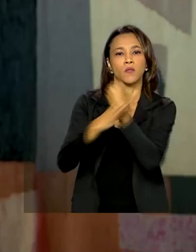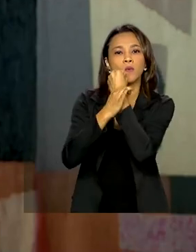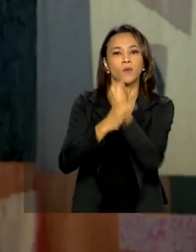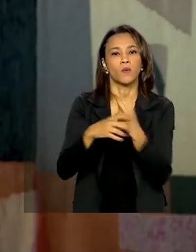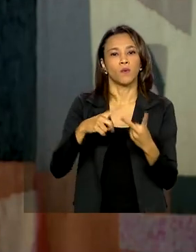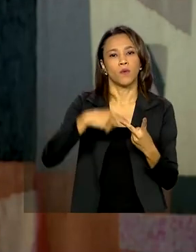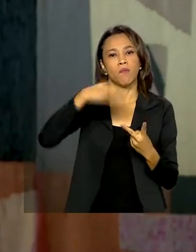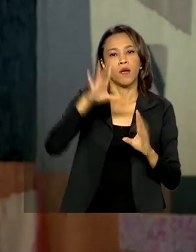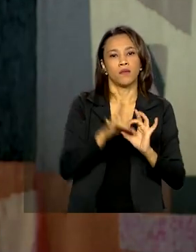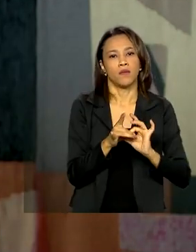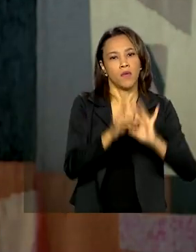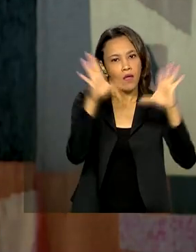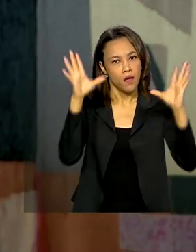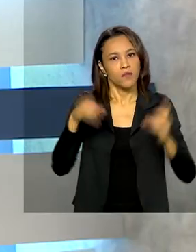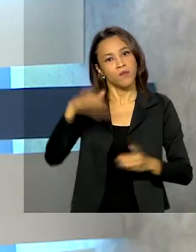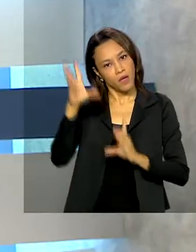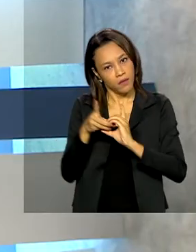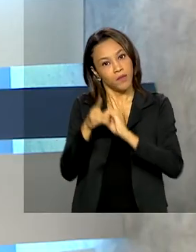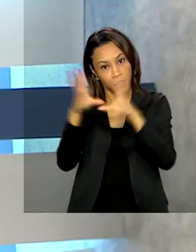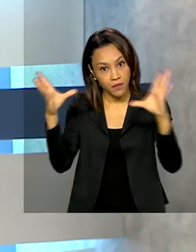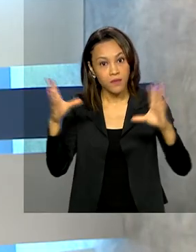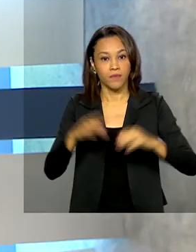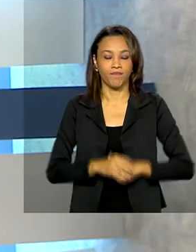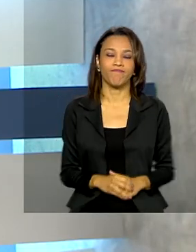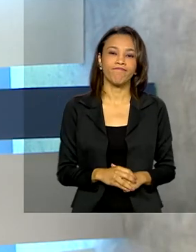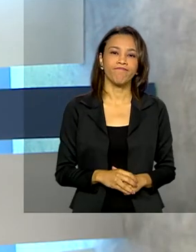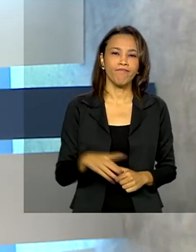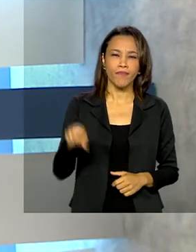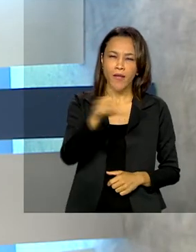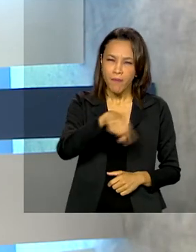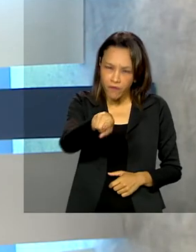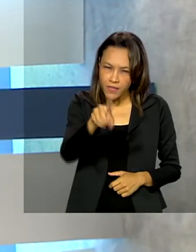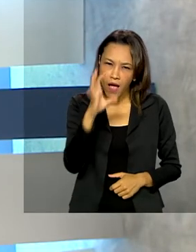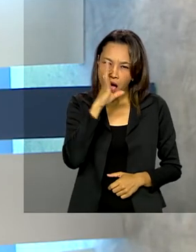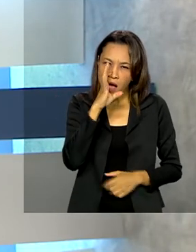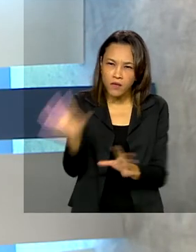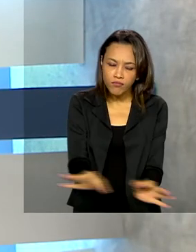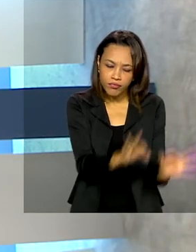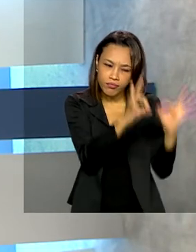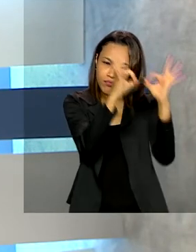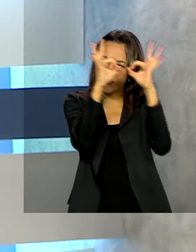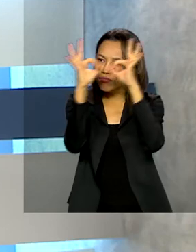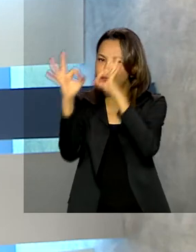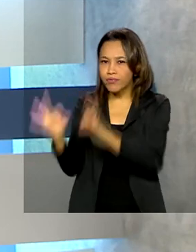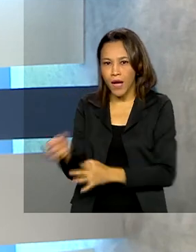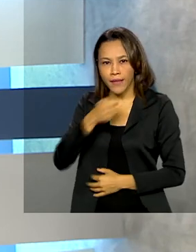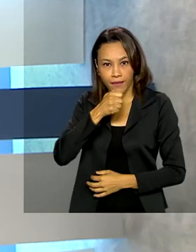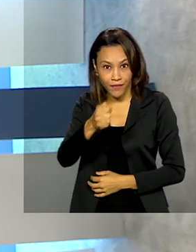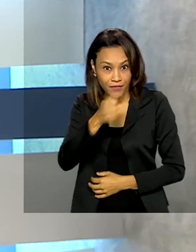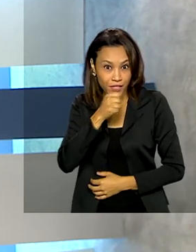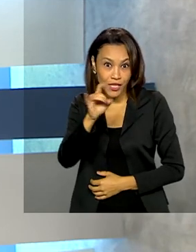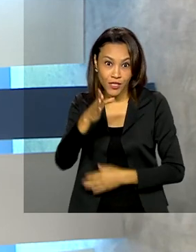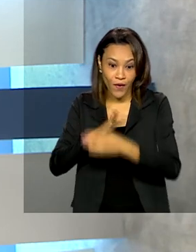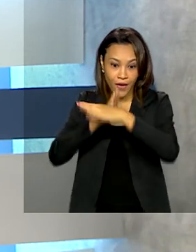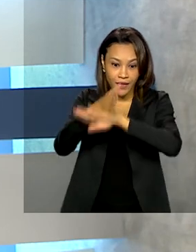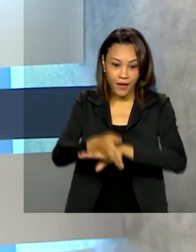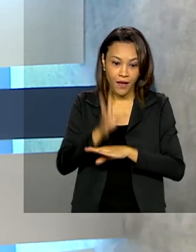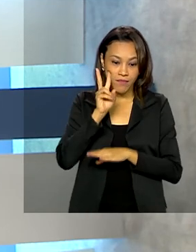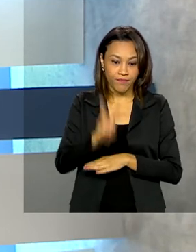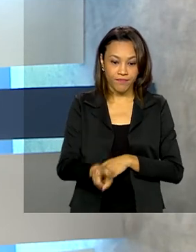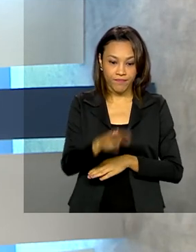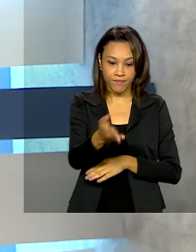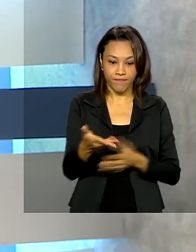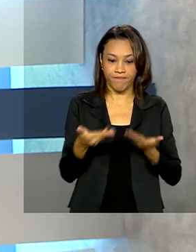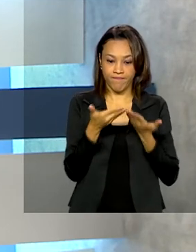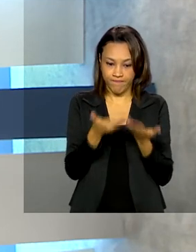liberdade, com mais democracia. Para assistir a reportagem completa, basta acessar youtube.com